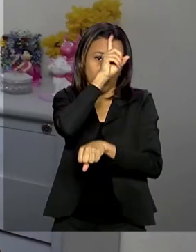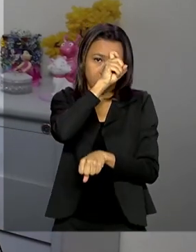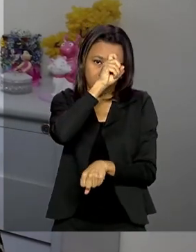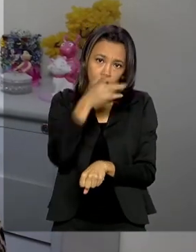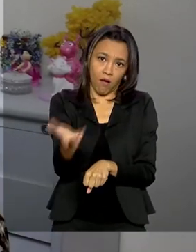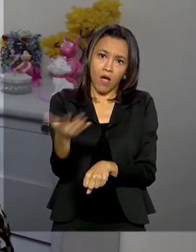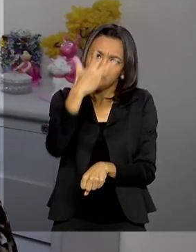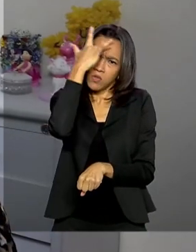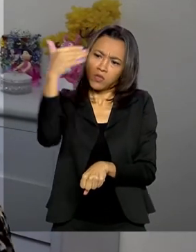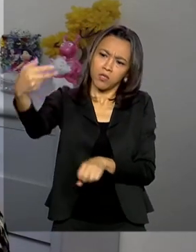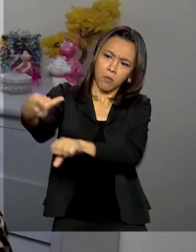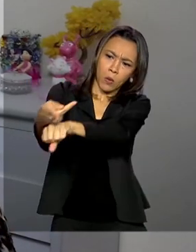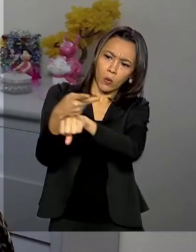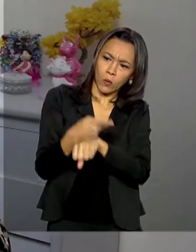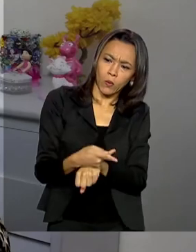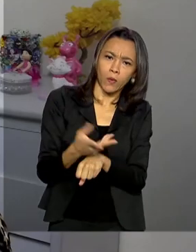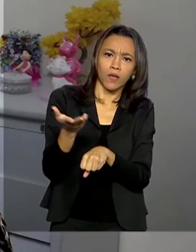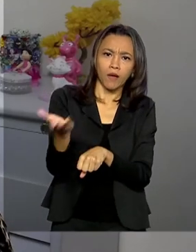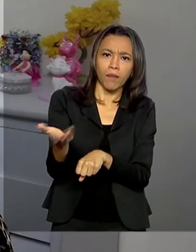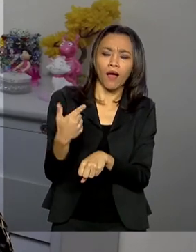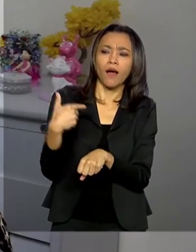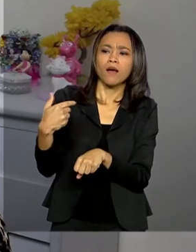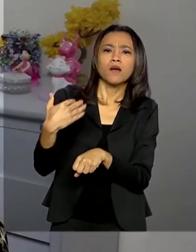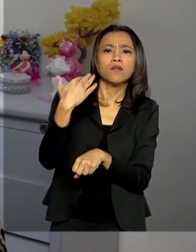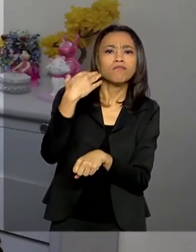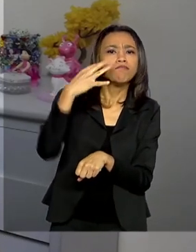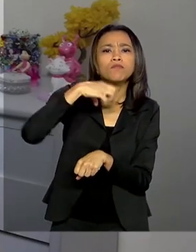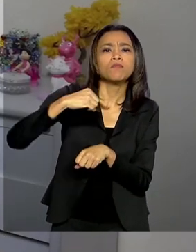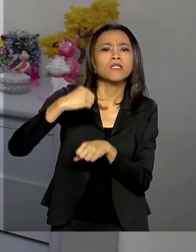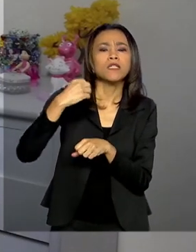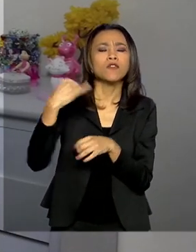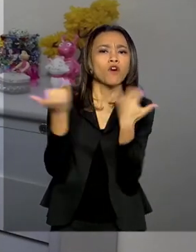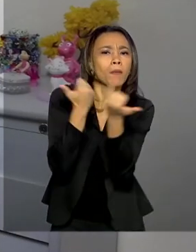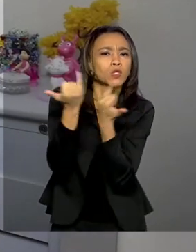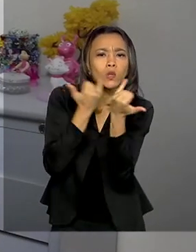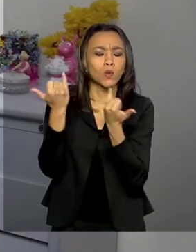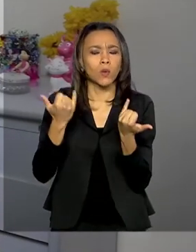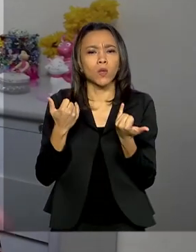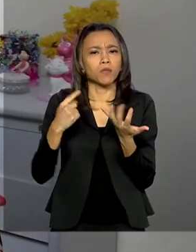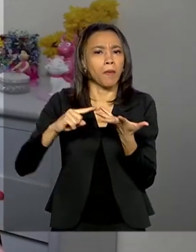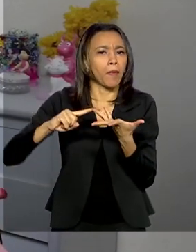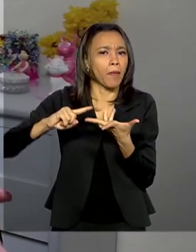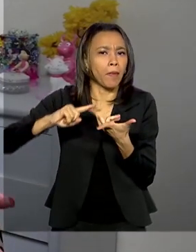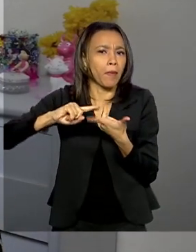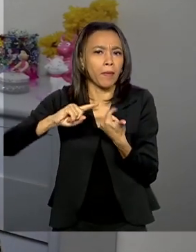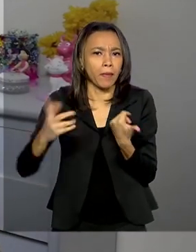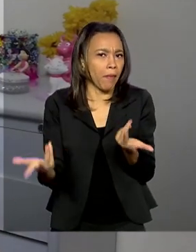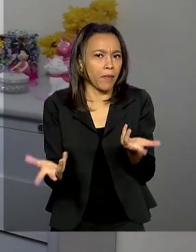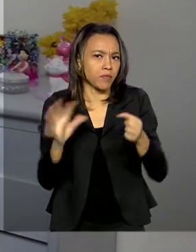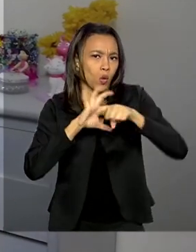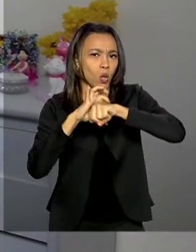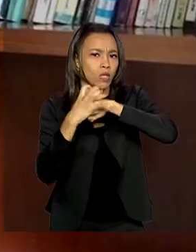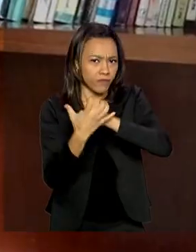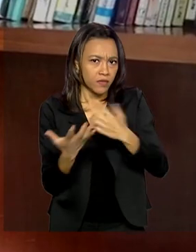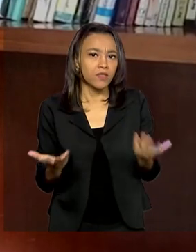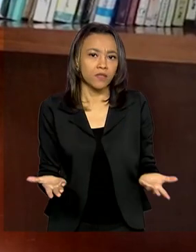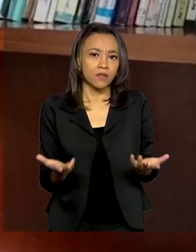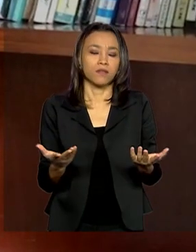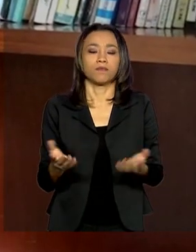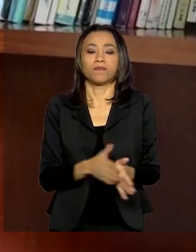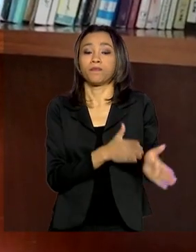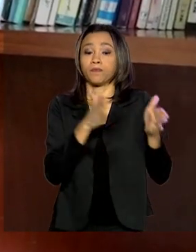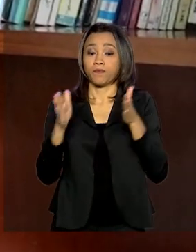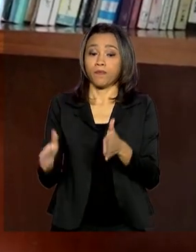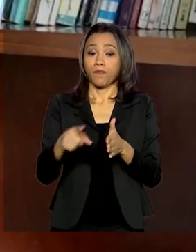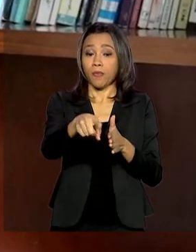que muitos pacientes vêm na unidade, até para buscar informações acerca desse novo coronavírus. Por causa